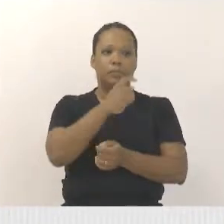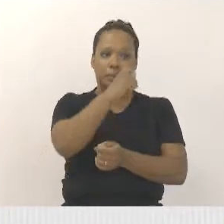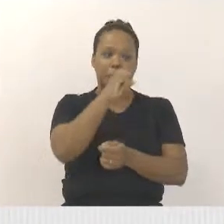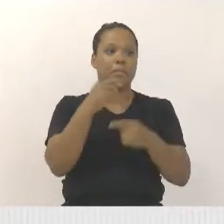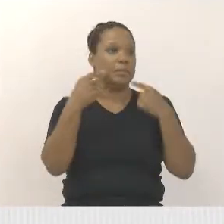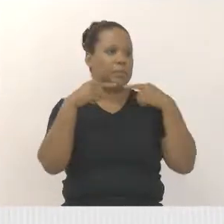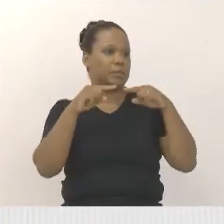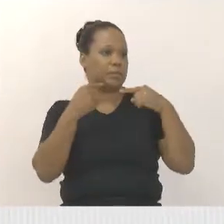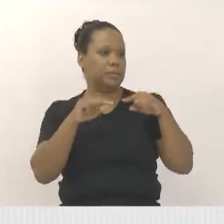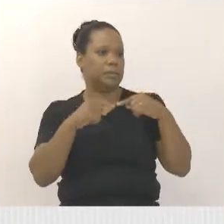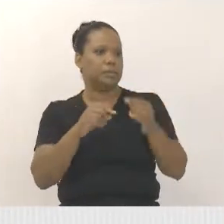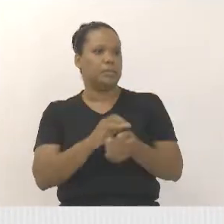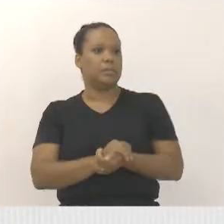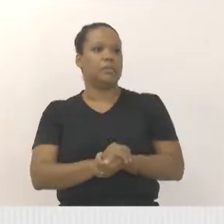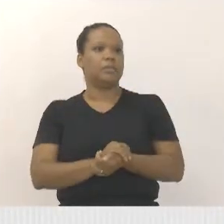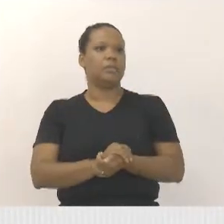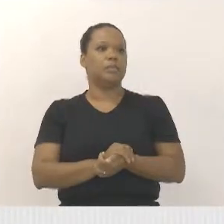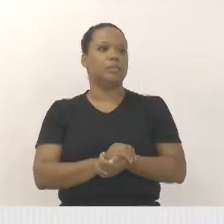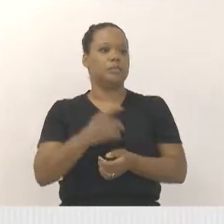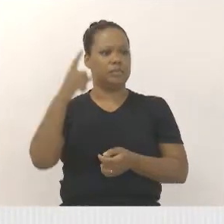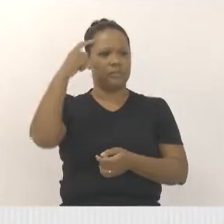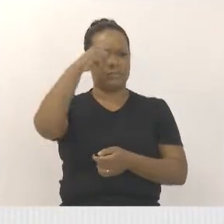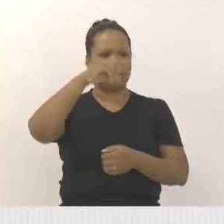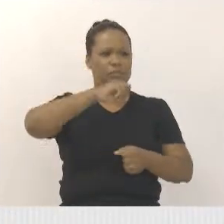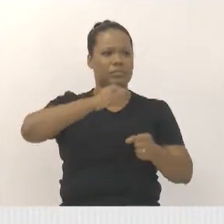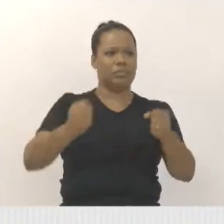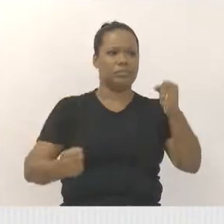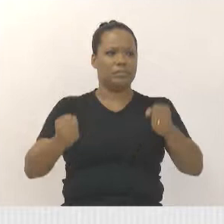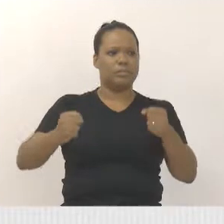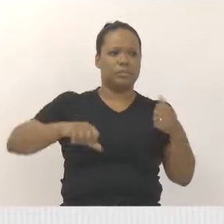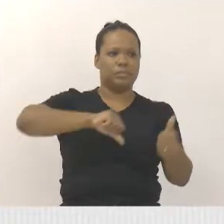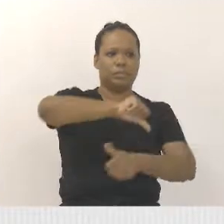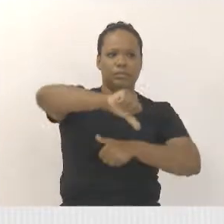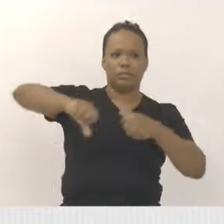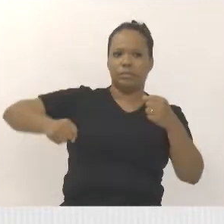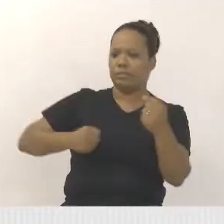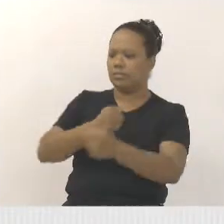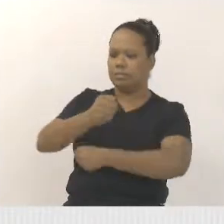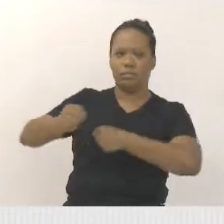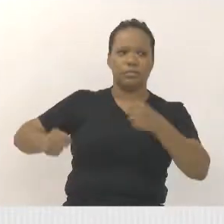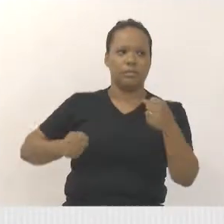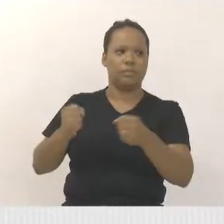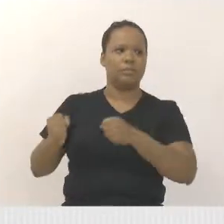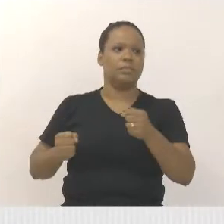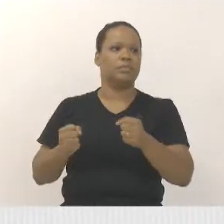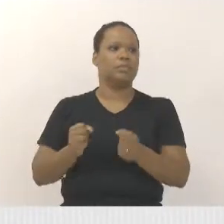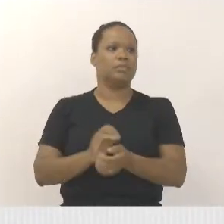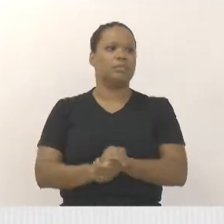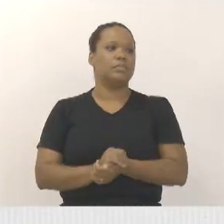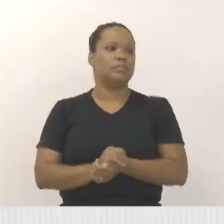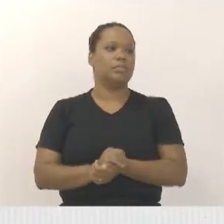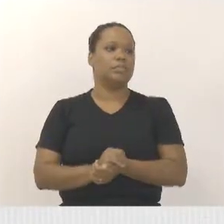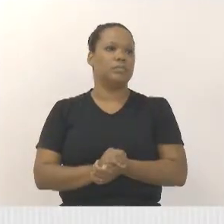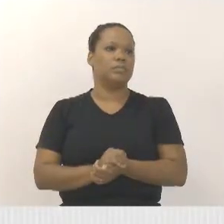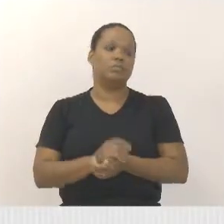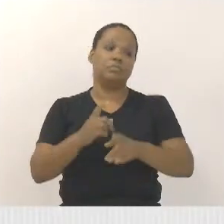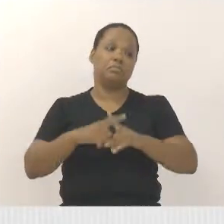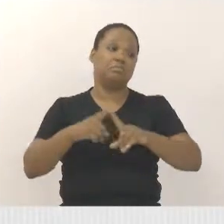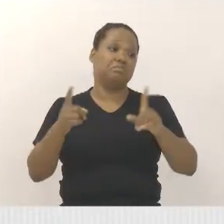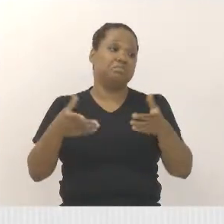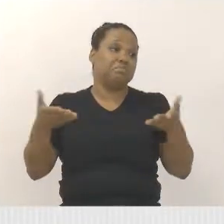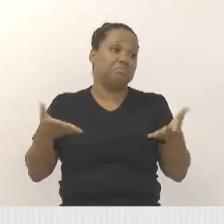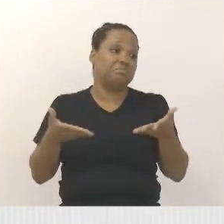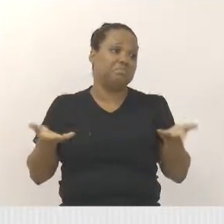questionando que não se manobra um carro, vai ser difícil para entrar na garagem. Mas, no momento, é o que se pôde